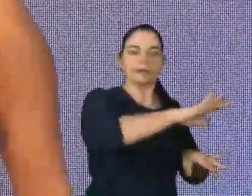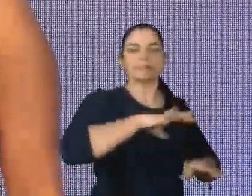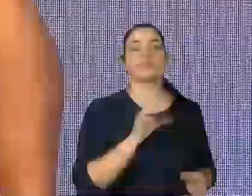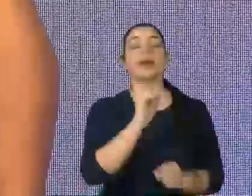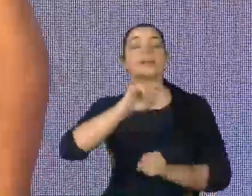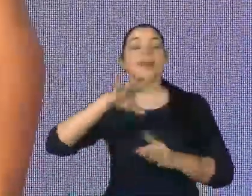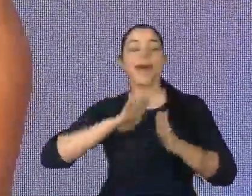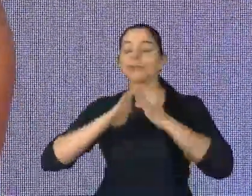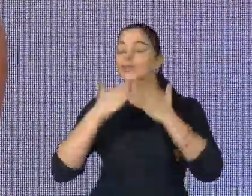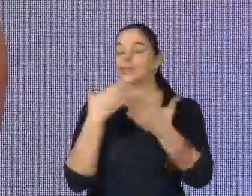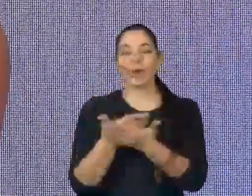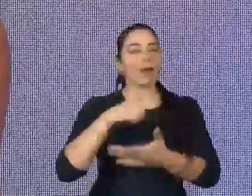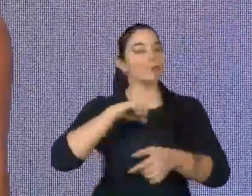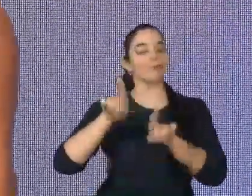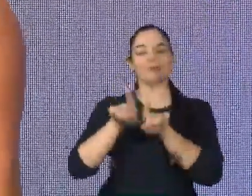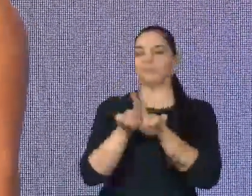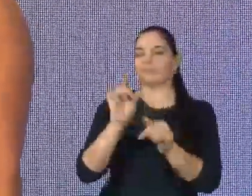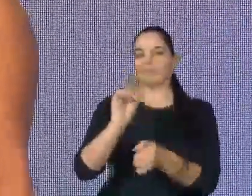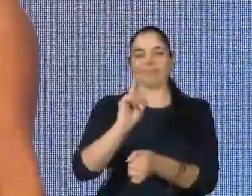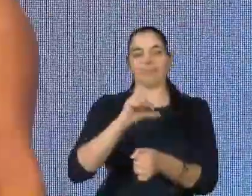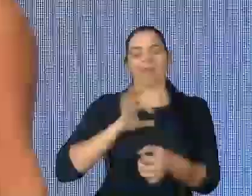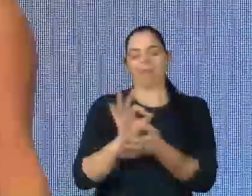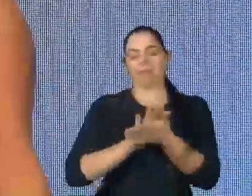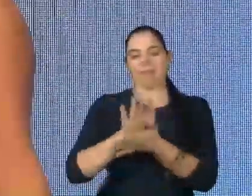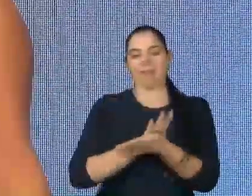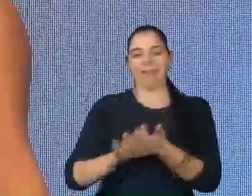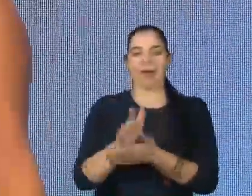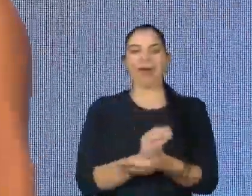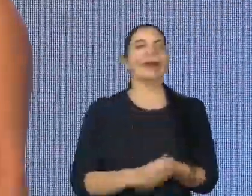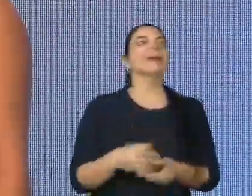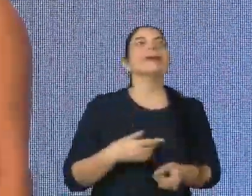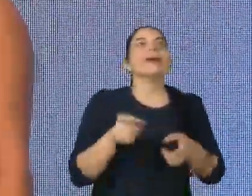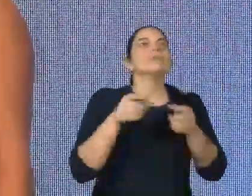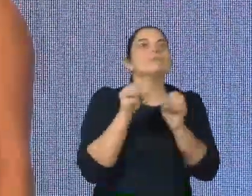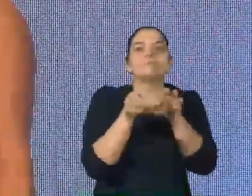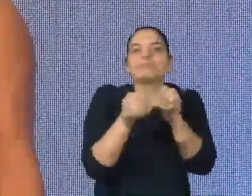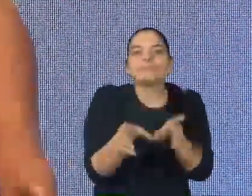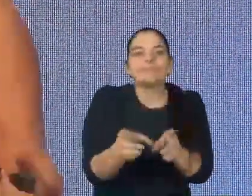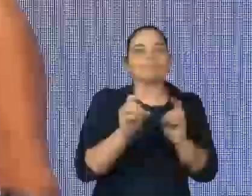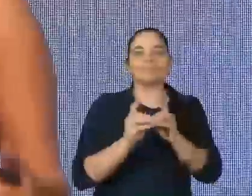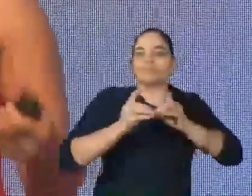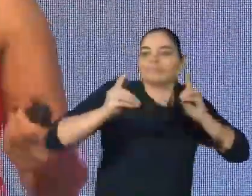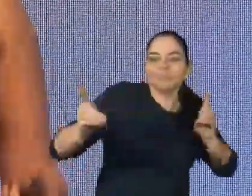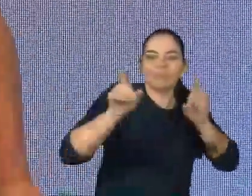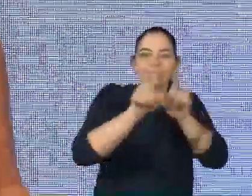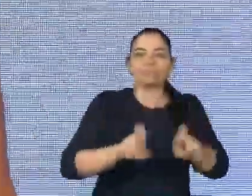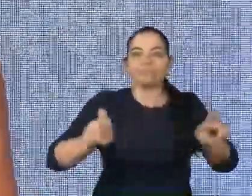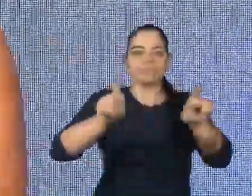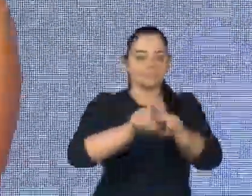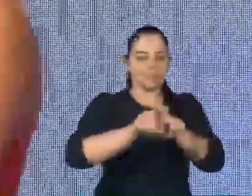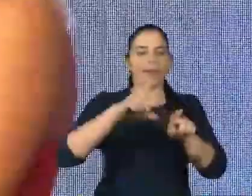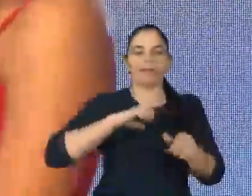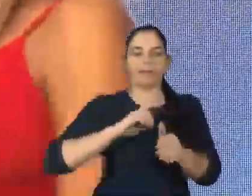certeza do mundo, não conseguiu fazer o ensino remoto. Não existe ensino remoto sem conteúdo adaptado. A criança, ela precisa ter livro